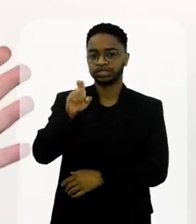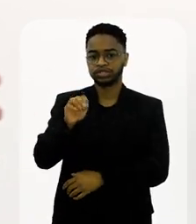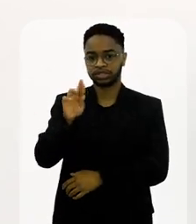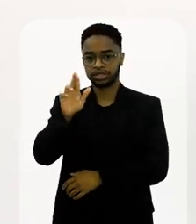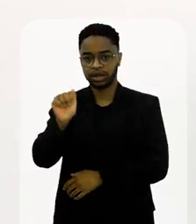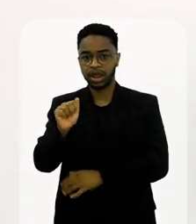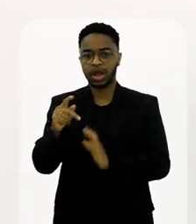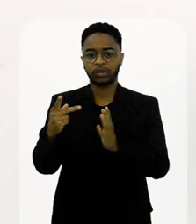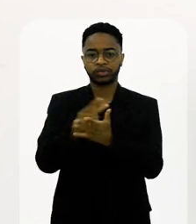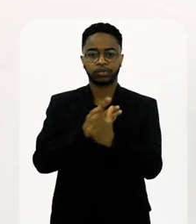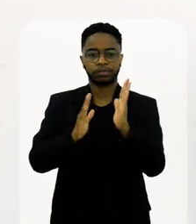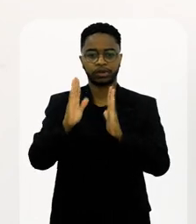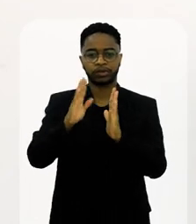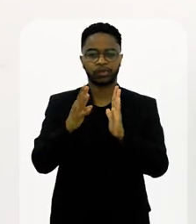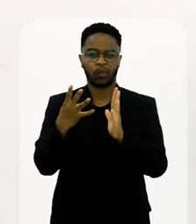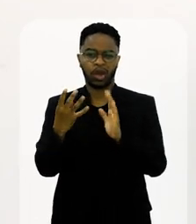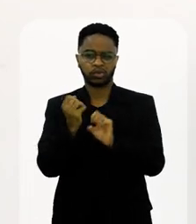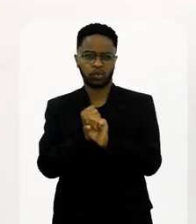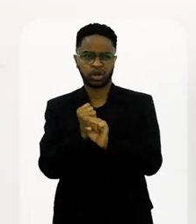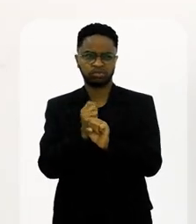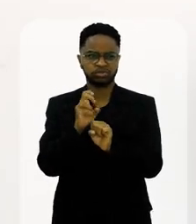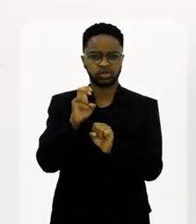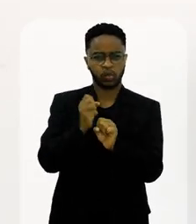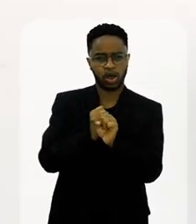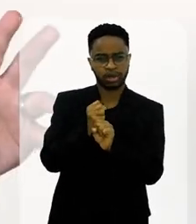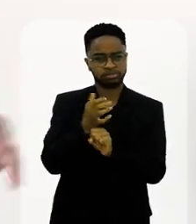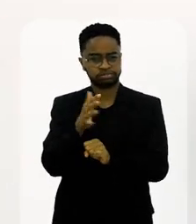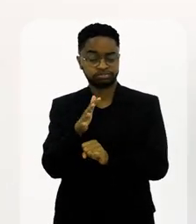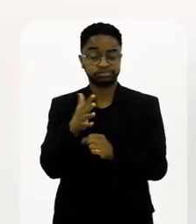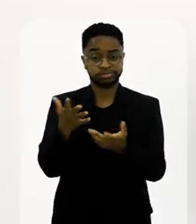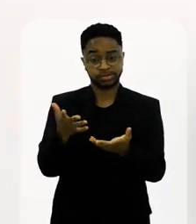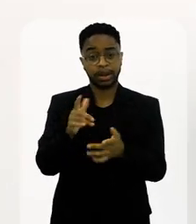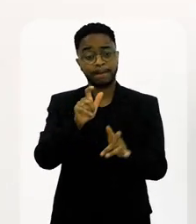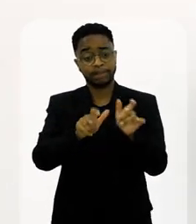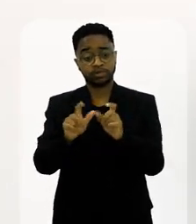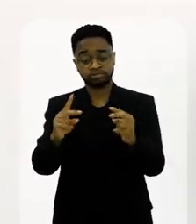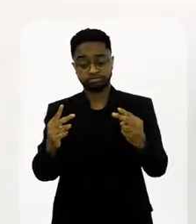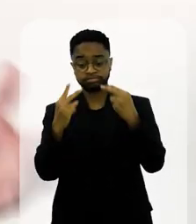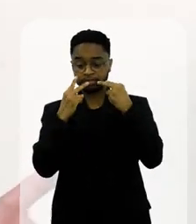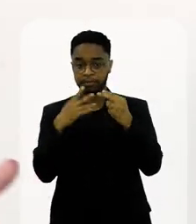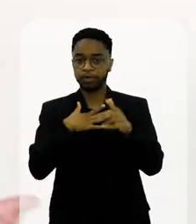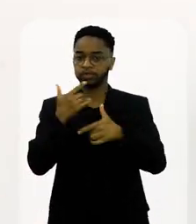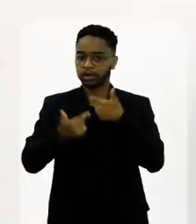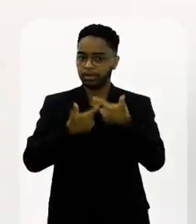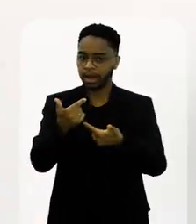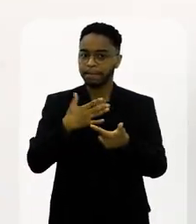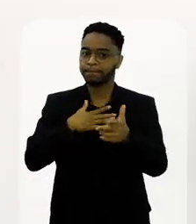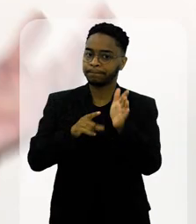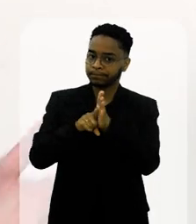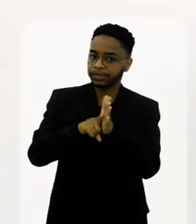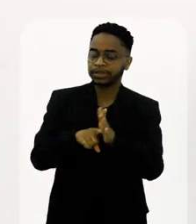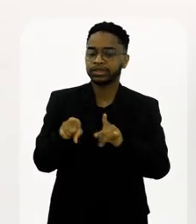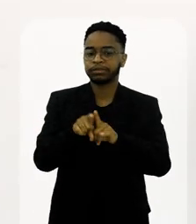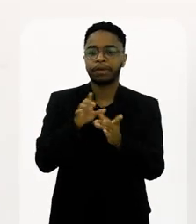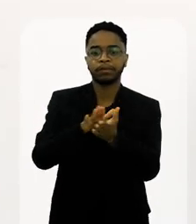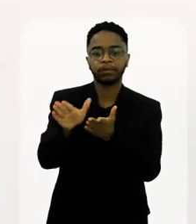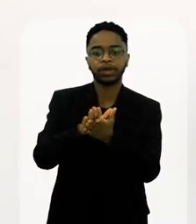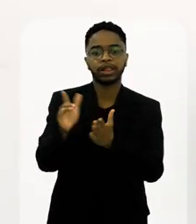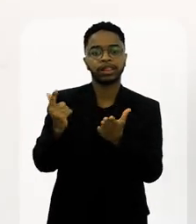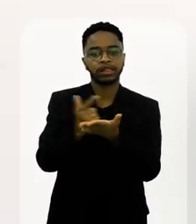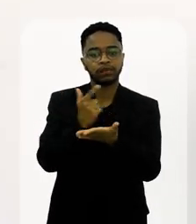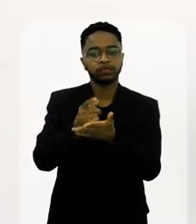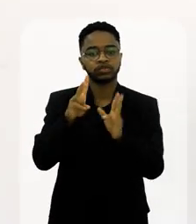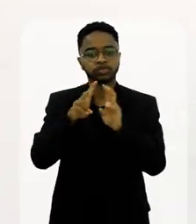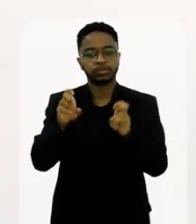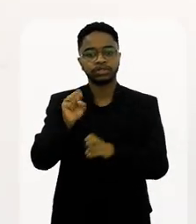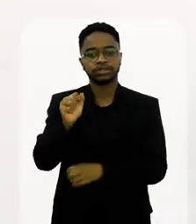evento que aconteceu durante 4 ou 5 anos. Então, foram coisas que acabaram dando visibilidade para esse meu trabalho de pesquisa. Os livros, né? Então, eu lanço um livro sobre o